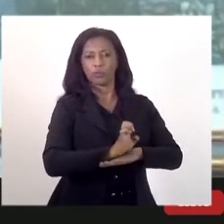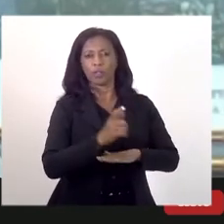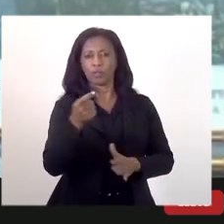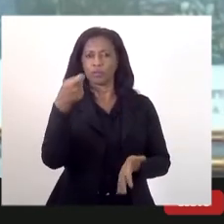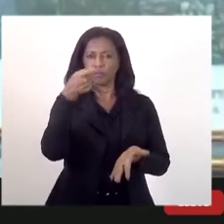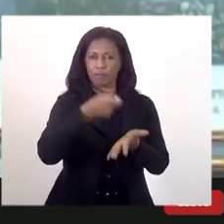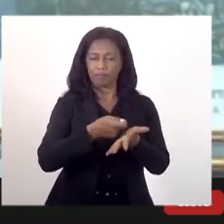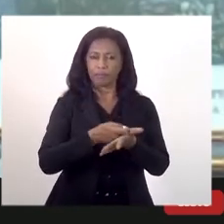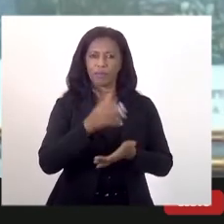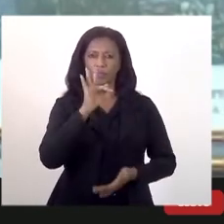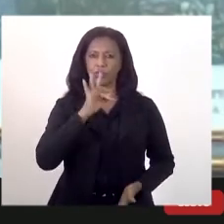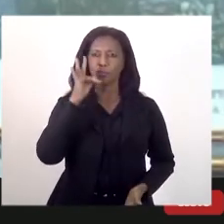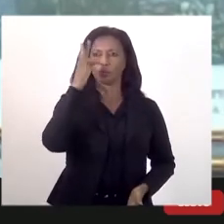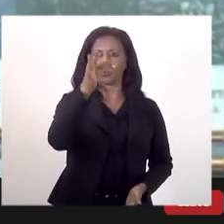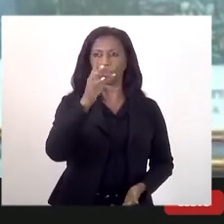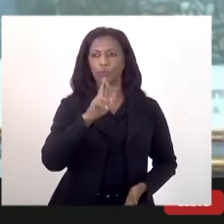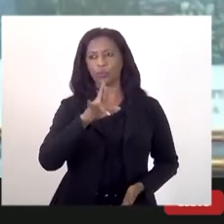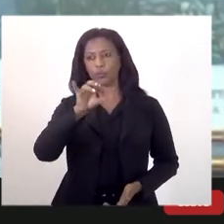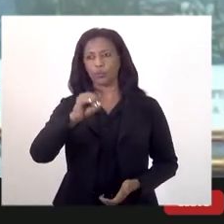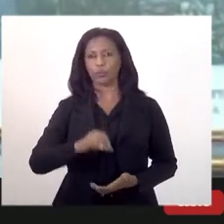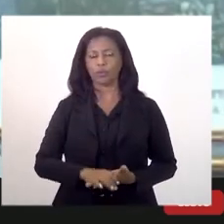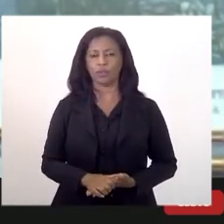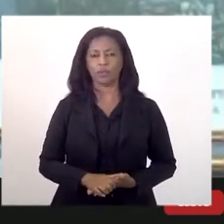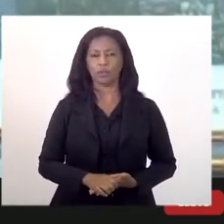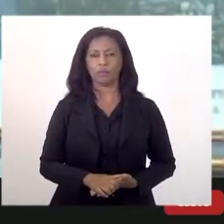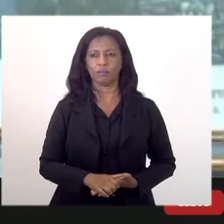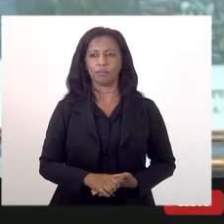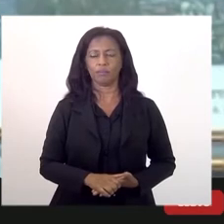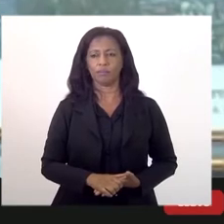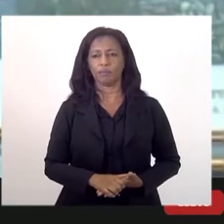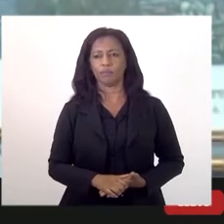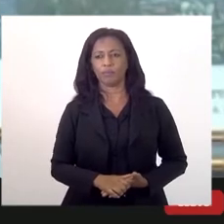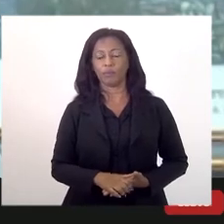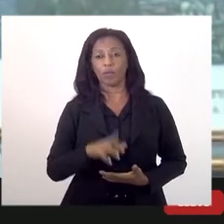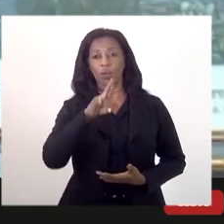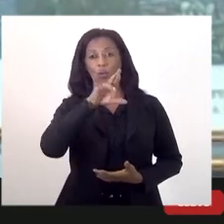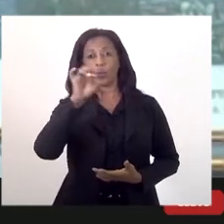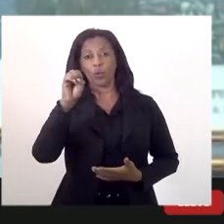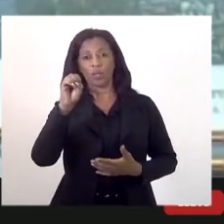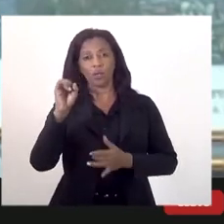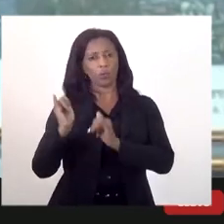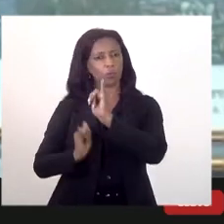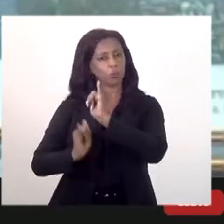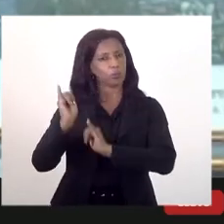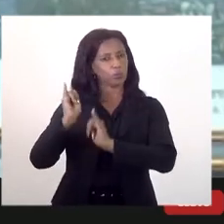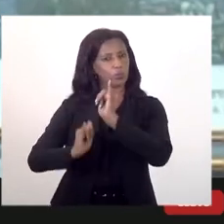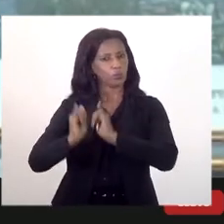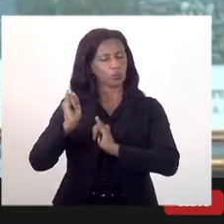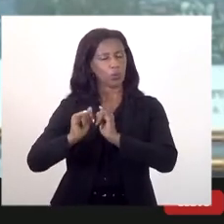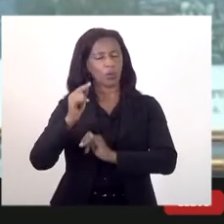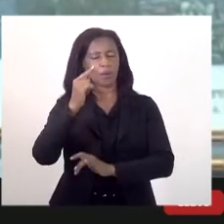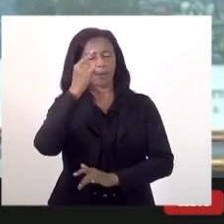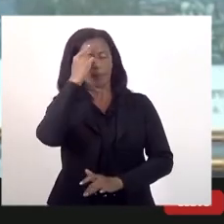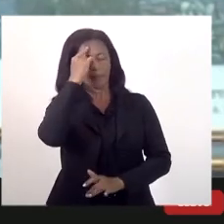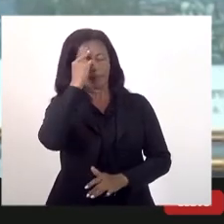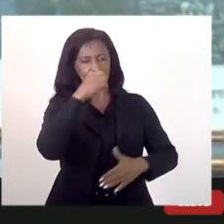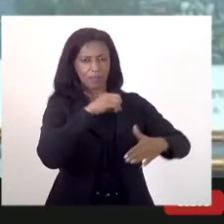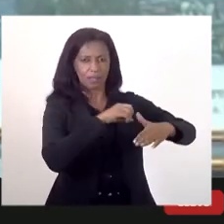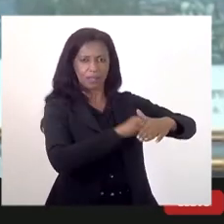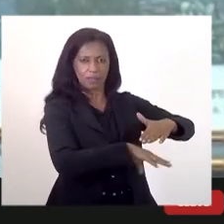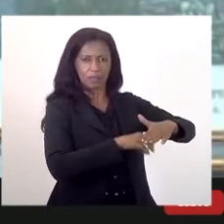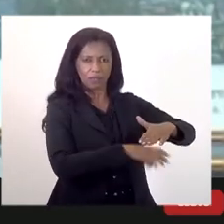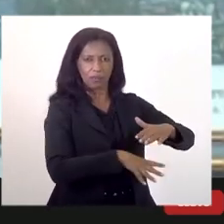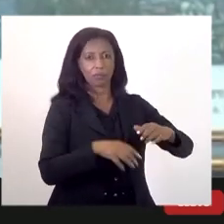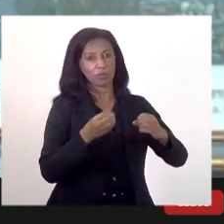o futuro do nosso Rio de Janeiro. O Rio Indústria, ele tem como sugestão que o fundo soberano seja usado para